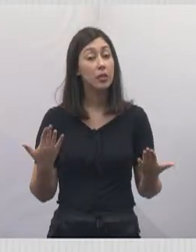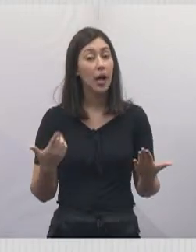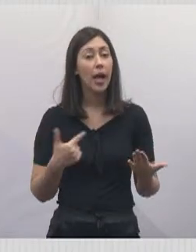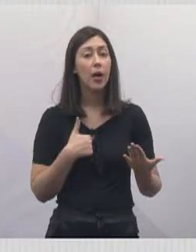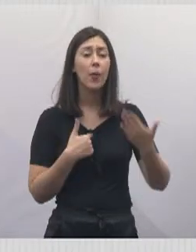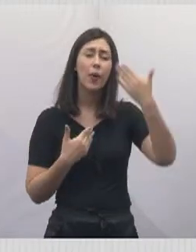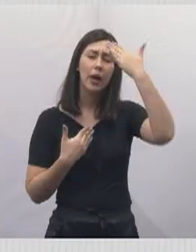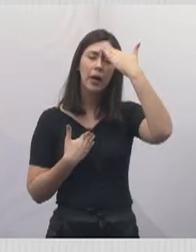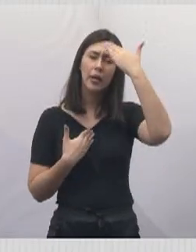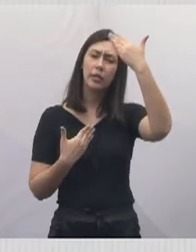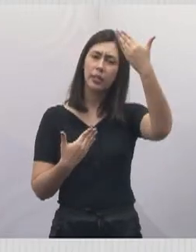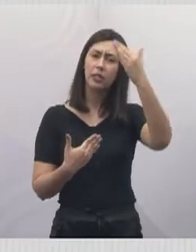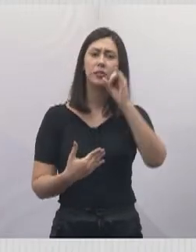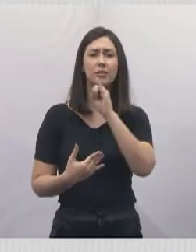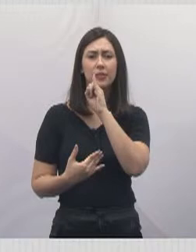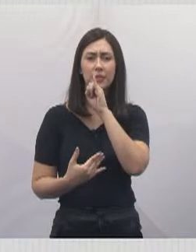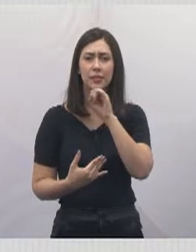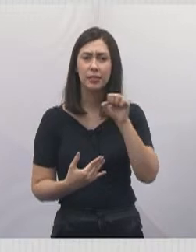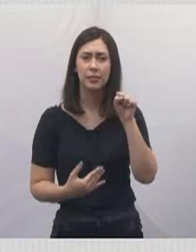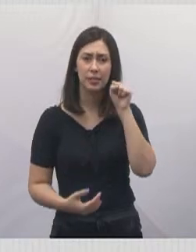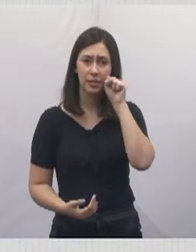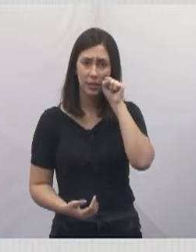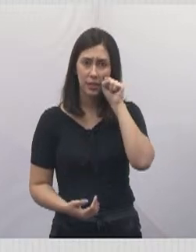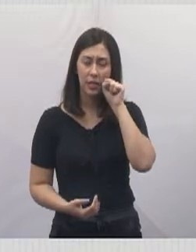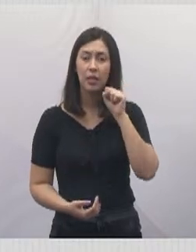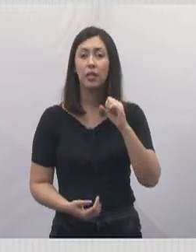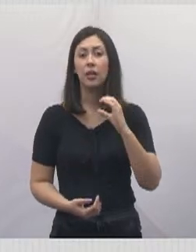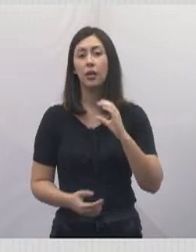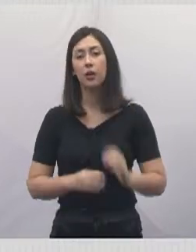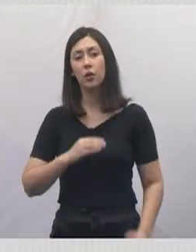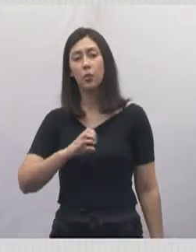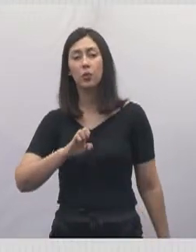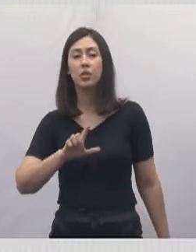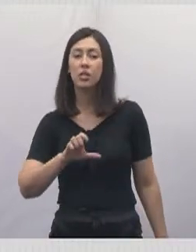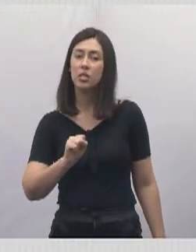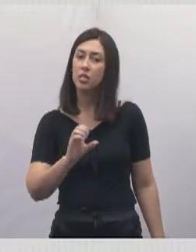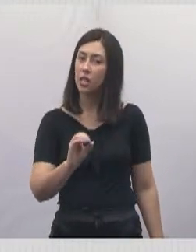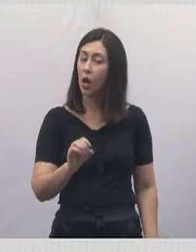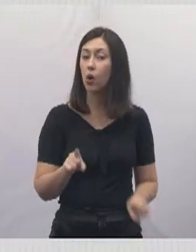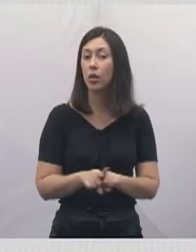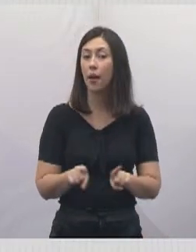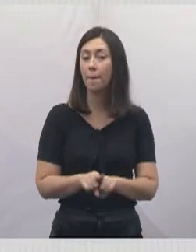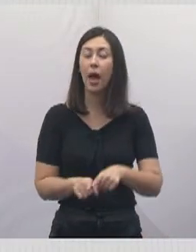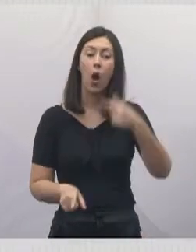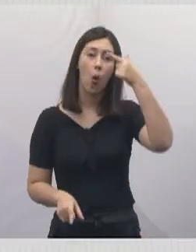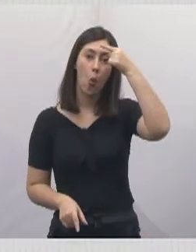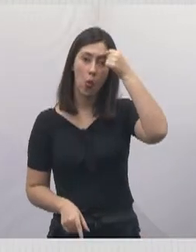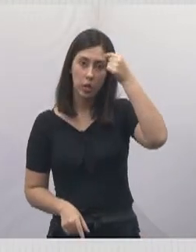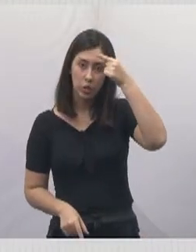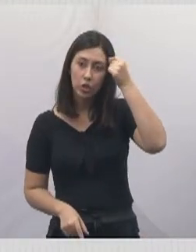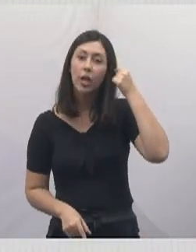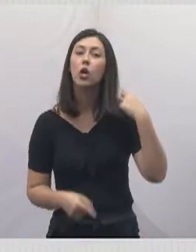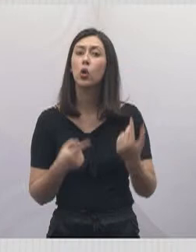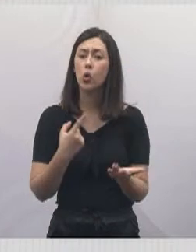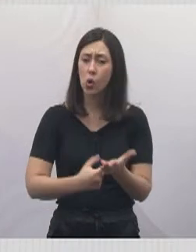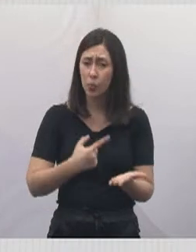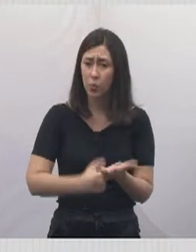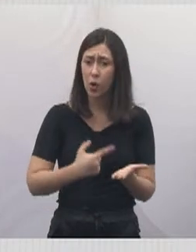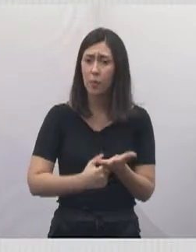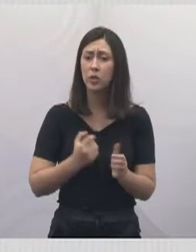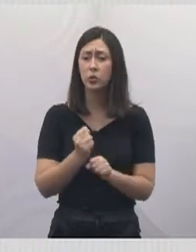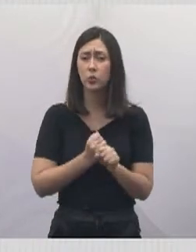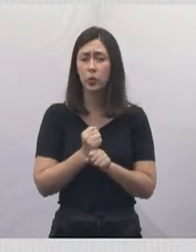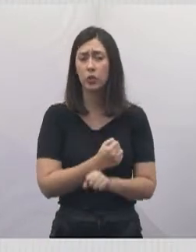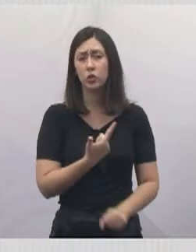deixo o meu muito obrigado ao Isaías Santana, ao Celso Florencio, também ao Edgar Sazak, pelo compromisso assumido lá em